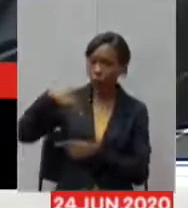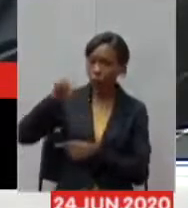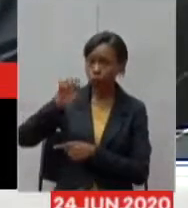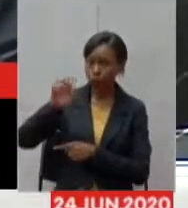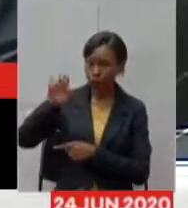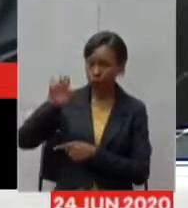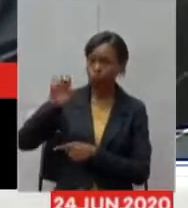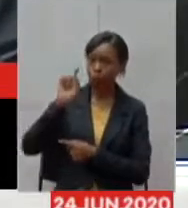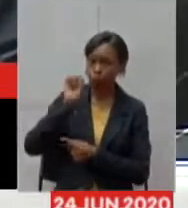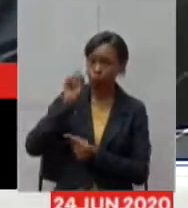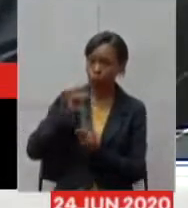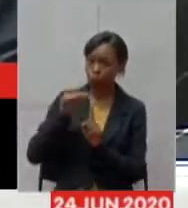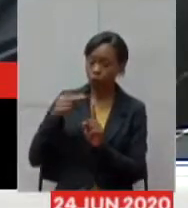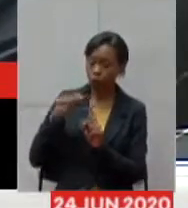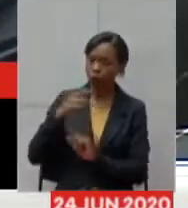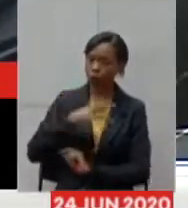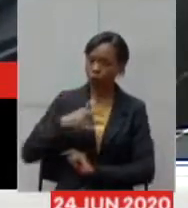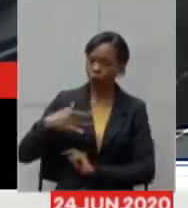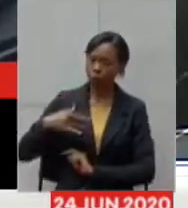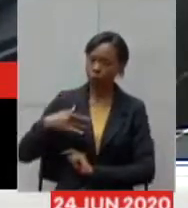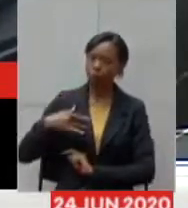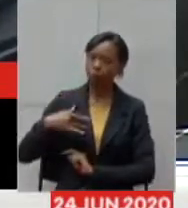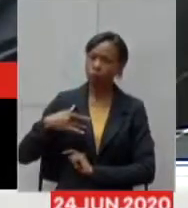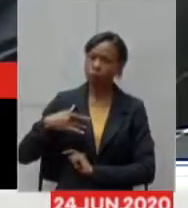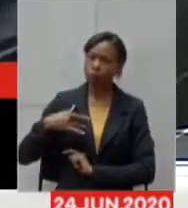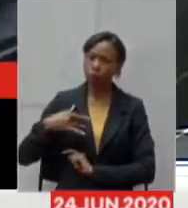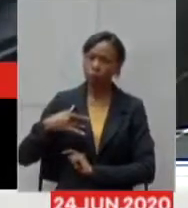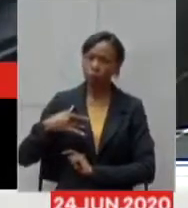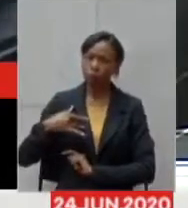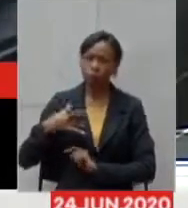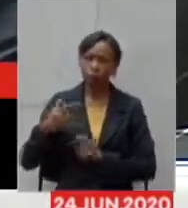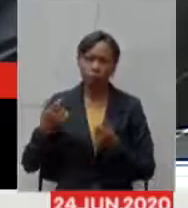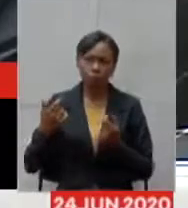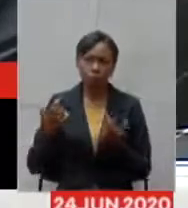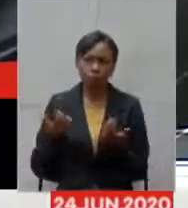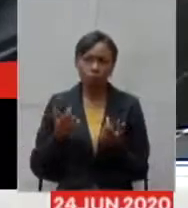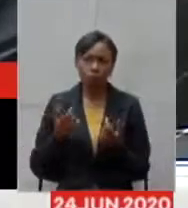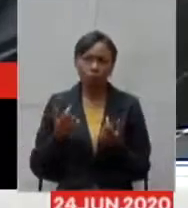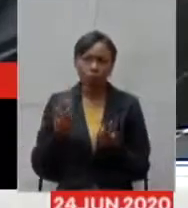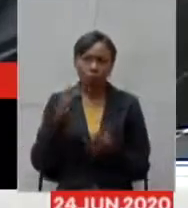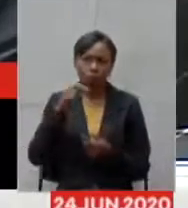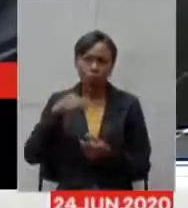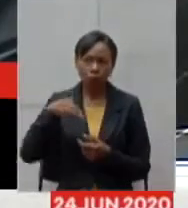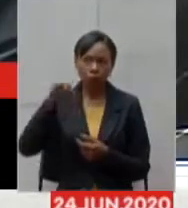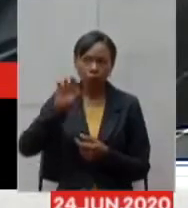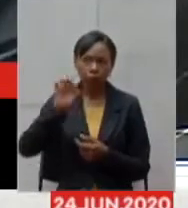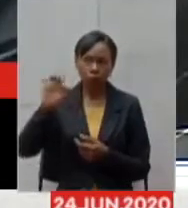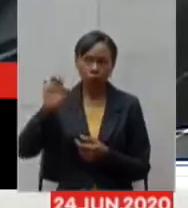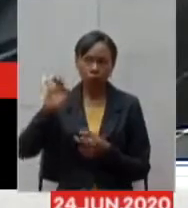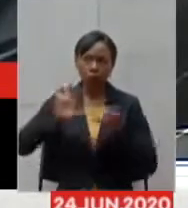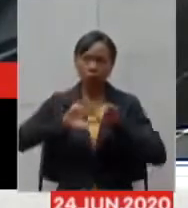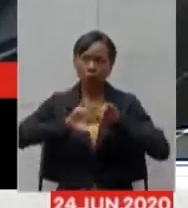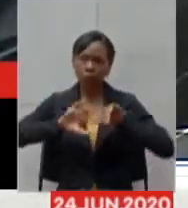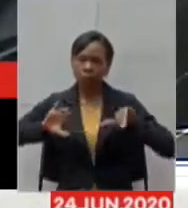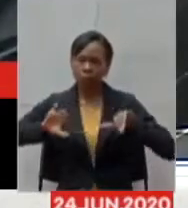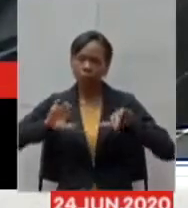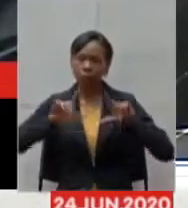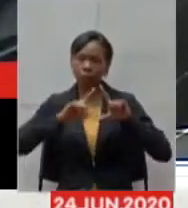eu acho que cabe nós lembrarmos aqui que durante muito tempo o noroeste esteve muito vinculado ao distrito federal